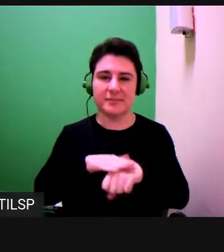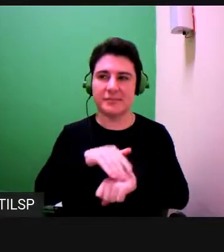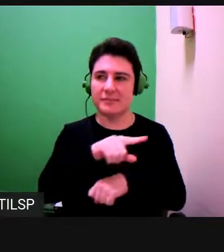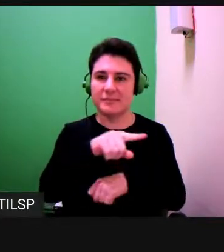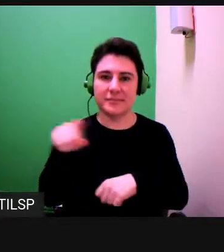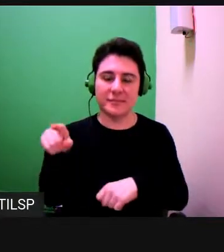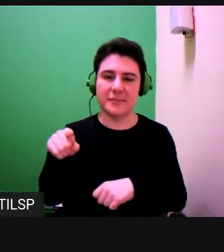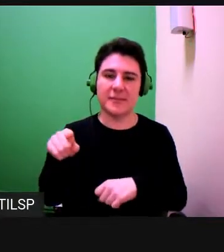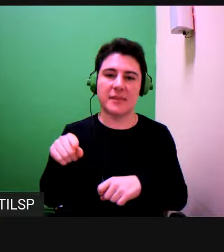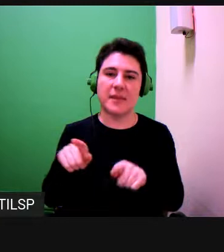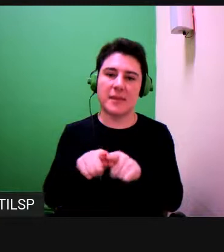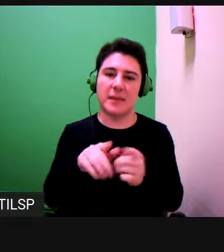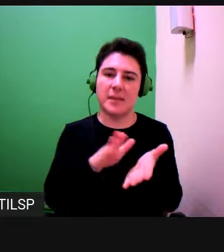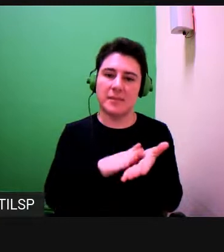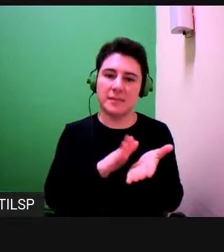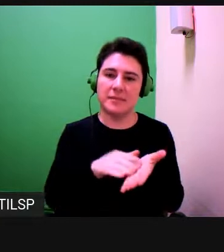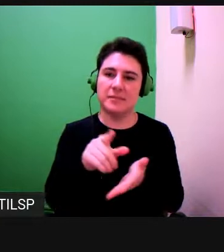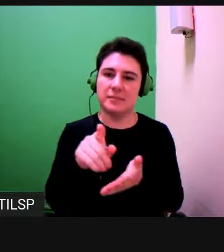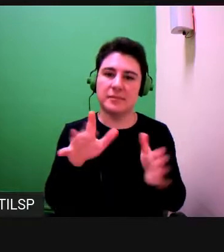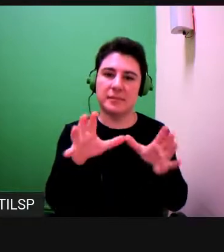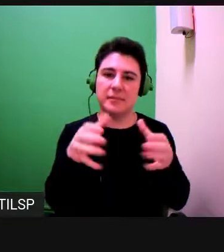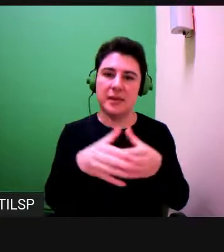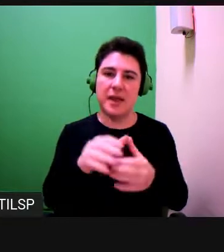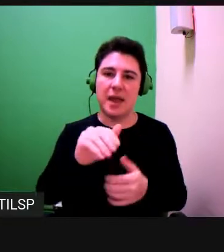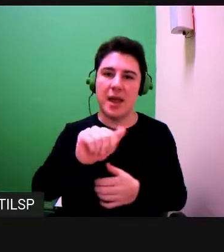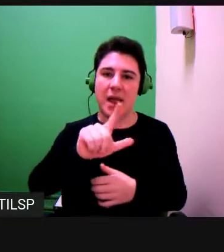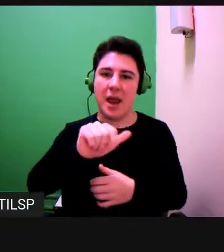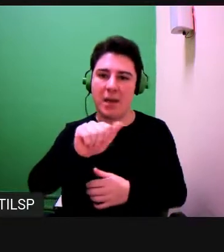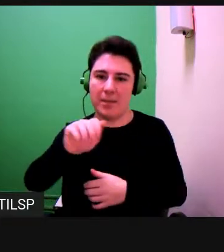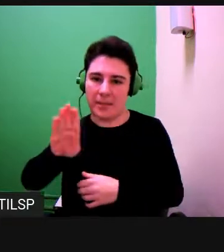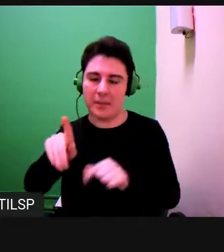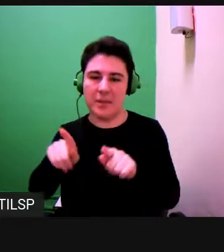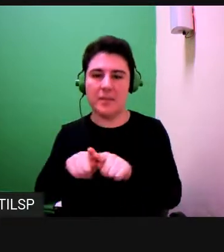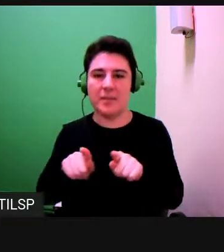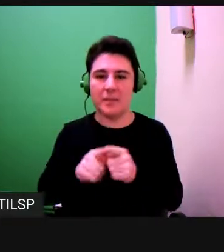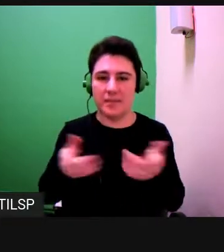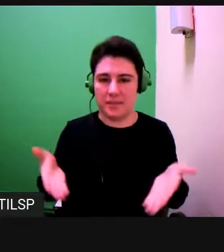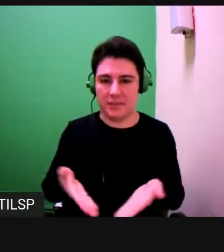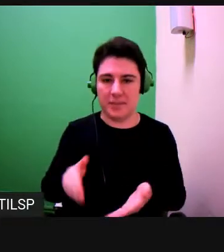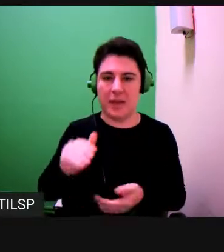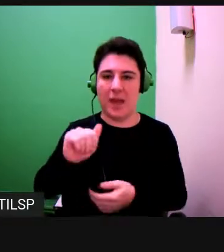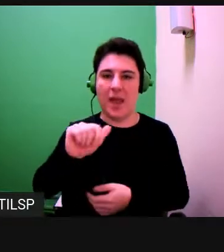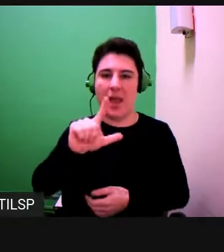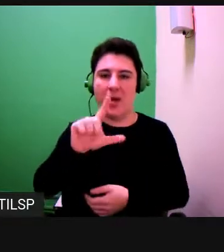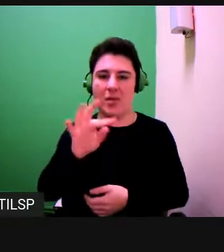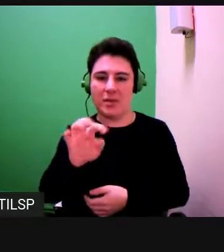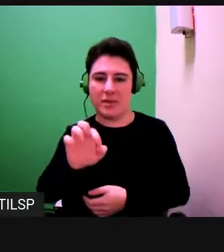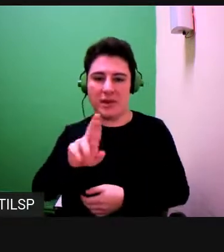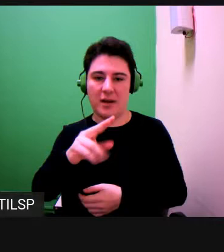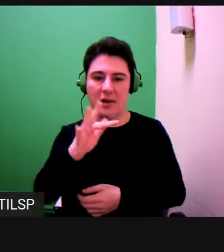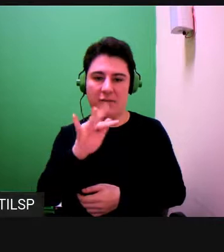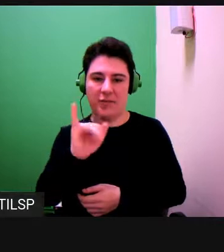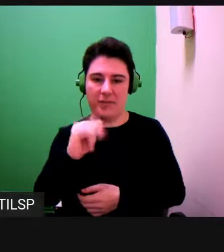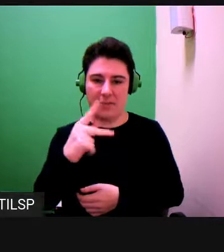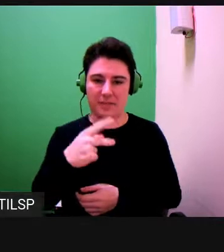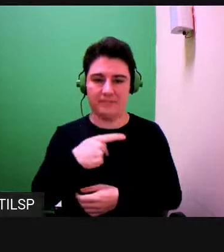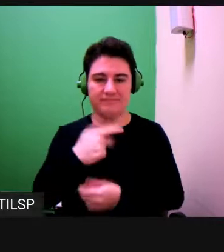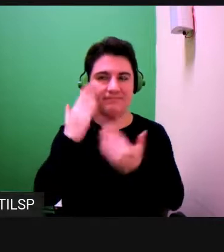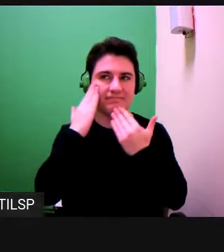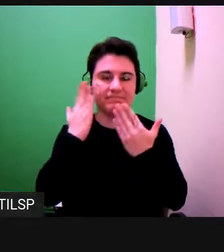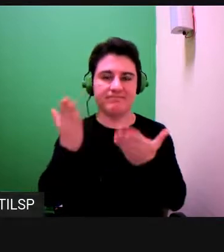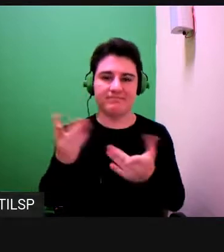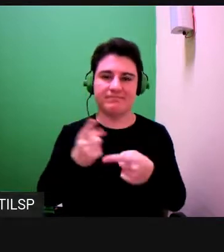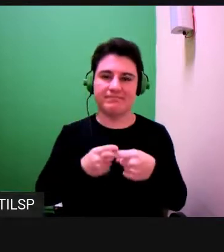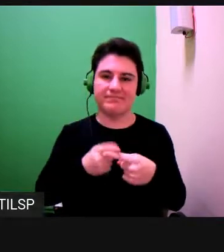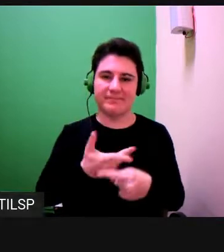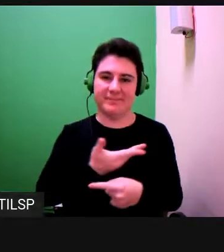os parabéns à iniciativa conjunta ao lado da Alter FIP. É um gosto participar neste encontro e agradecer o convite das